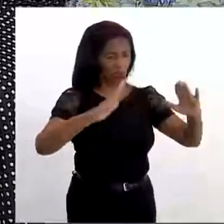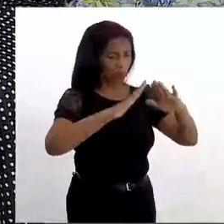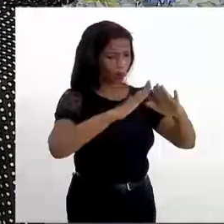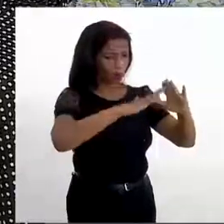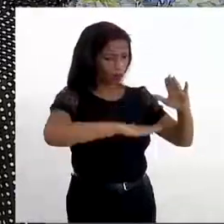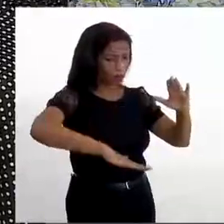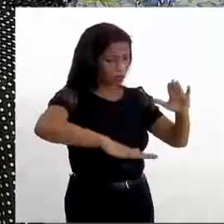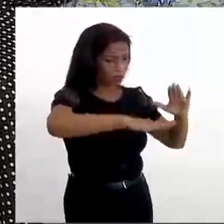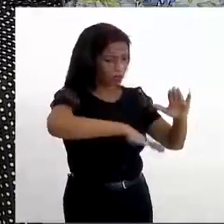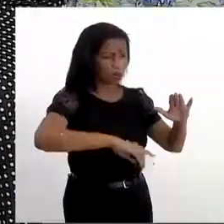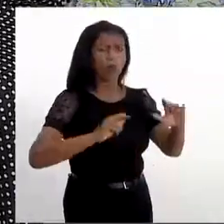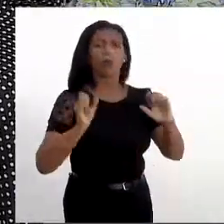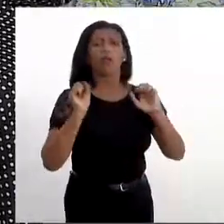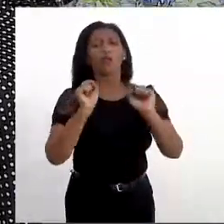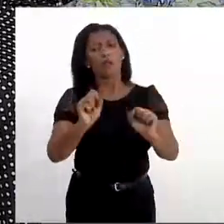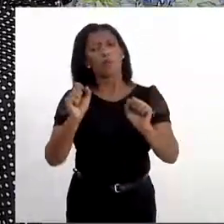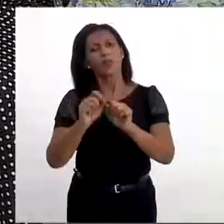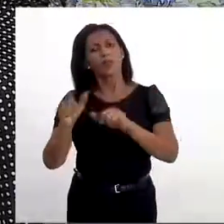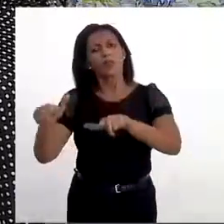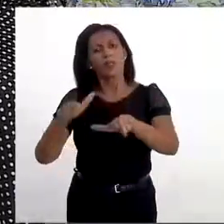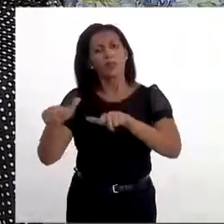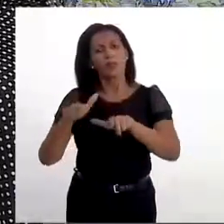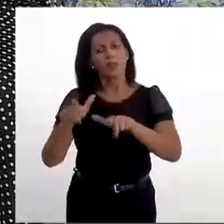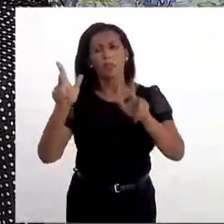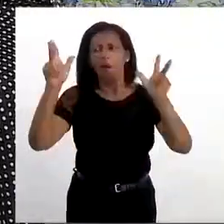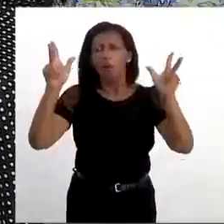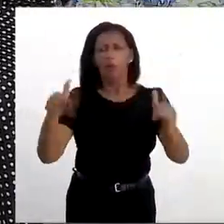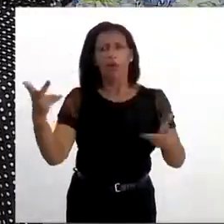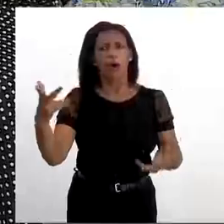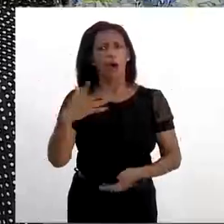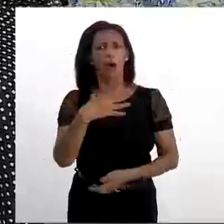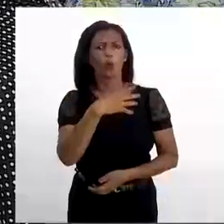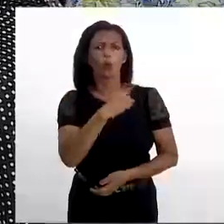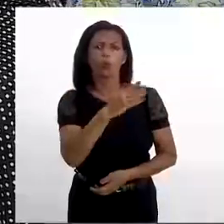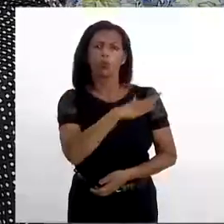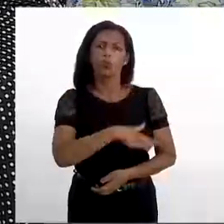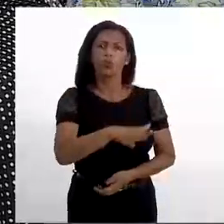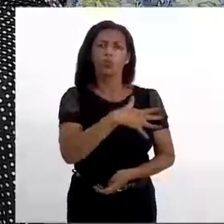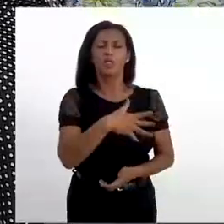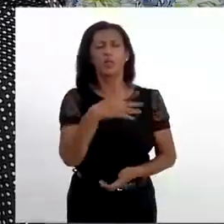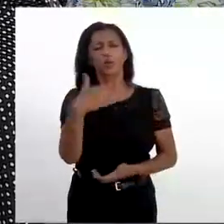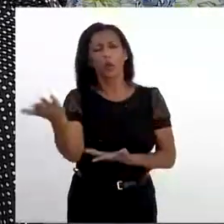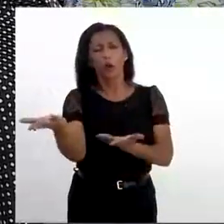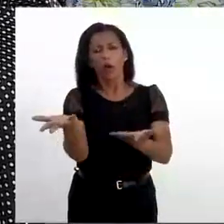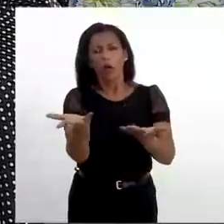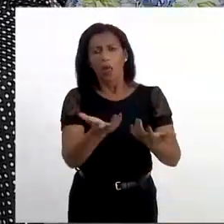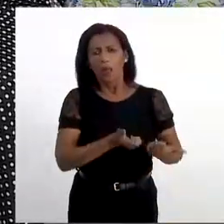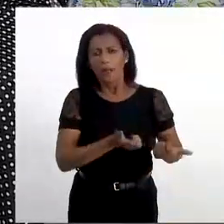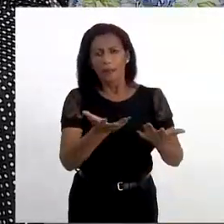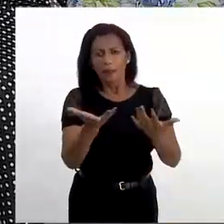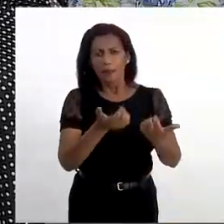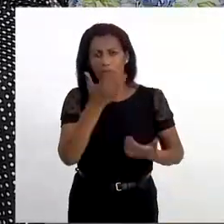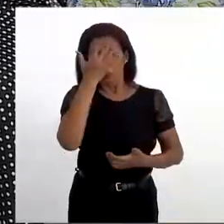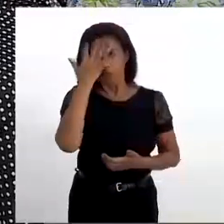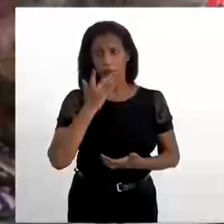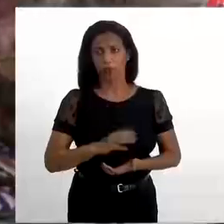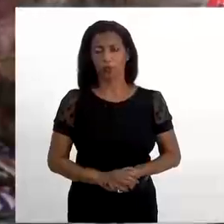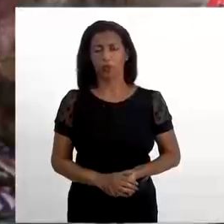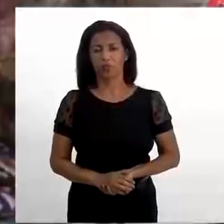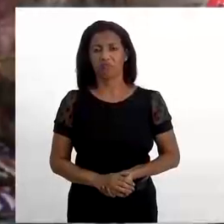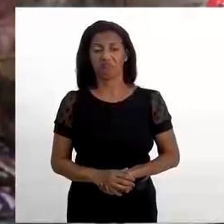casa de candomblé, que tem um espaço que possa fazer um trabalho desse com os seus filhos ou com as pessoas de acolhimento?